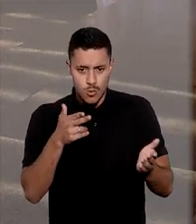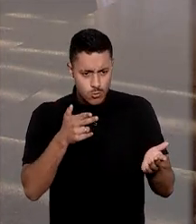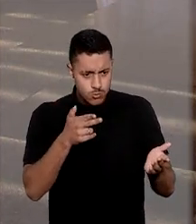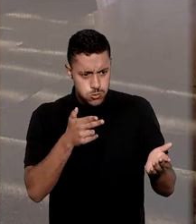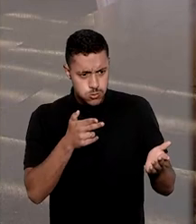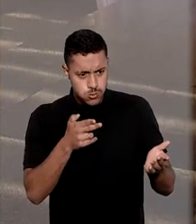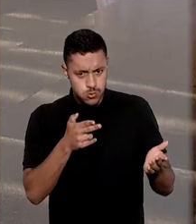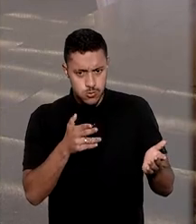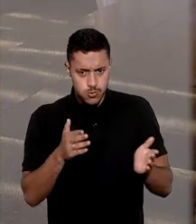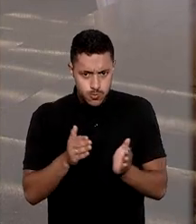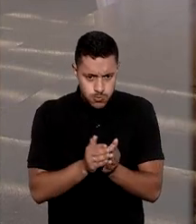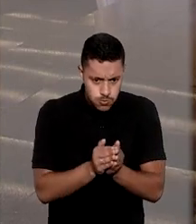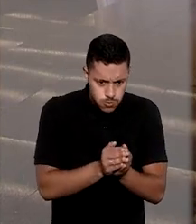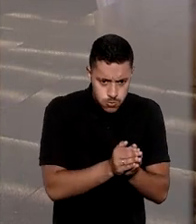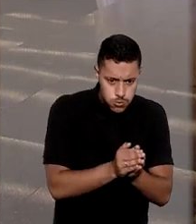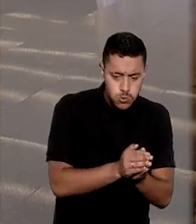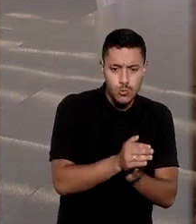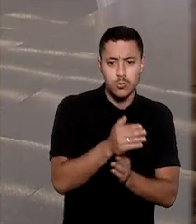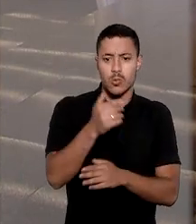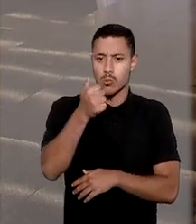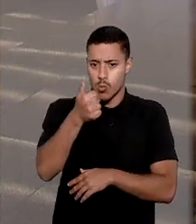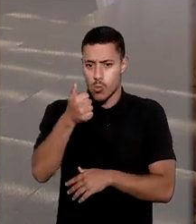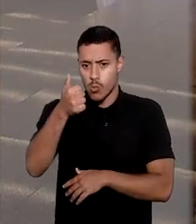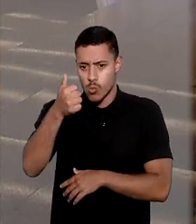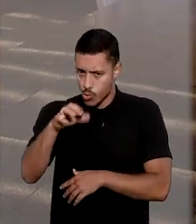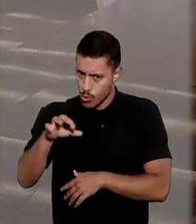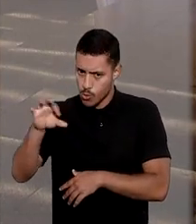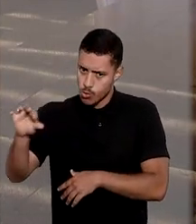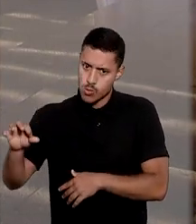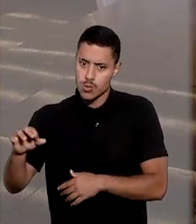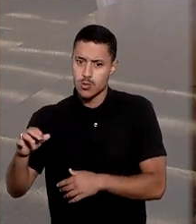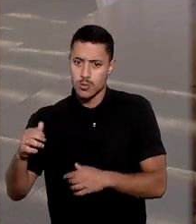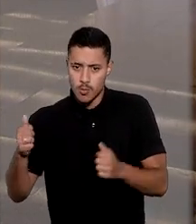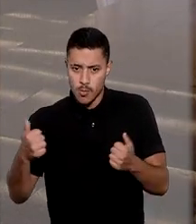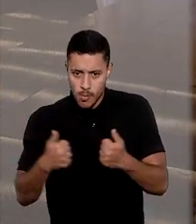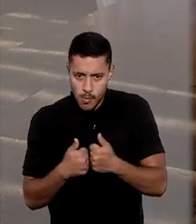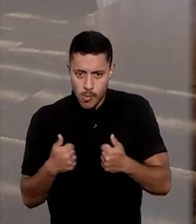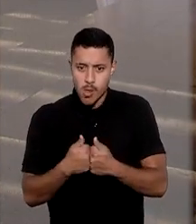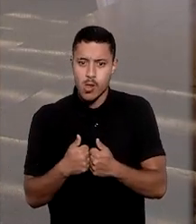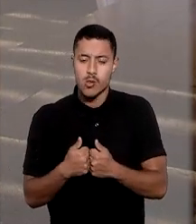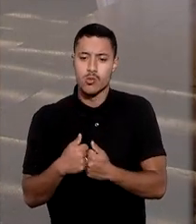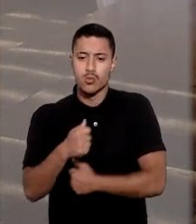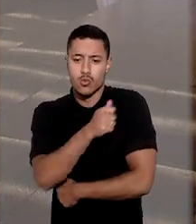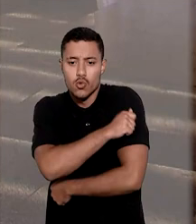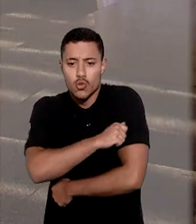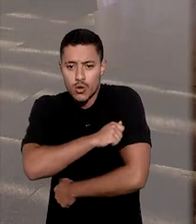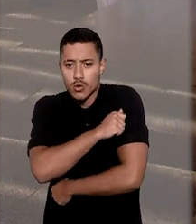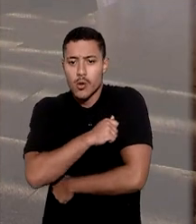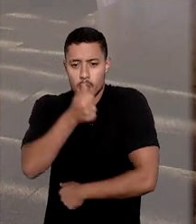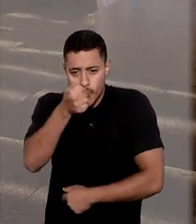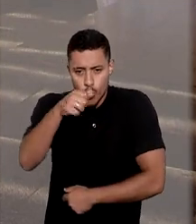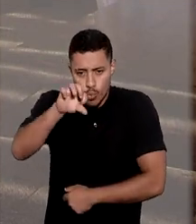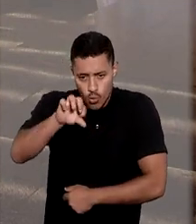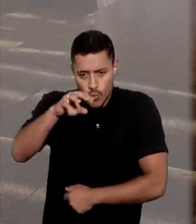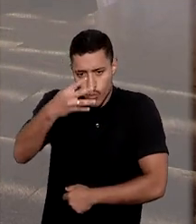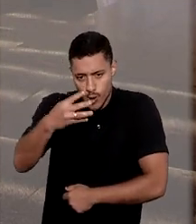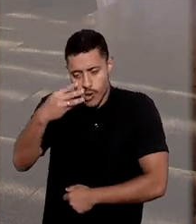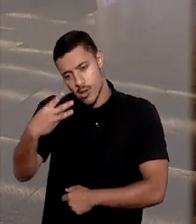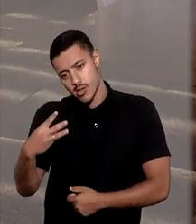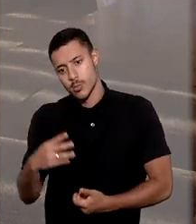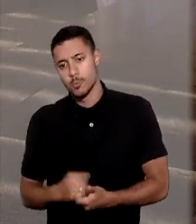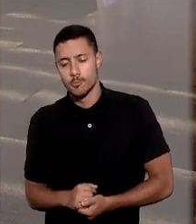submarino nazista U-199 nas proximidades da costa de Cabo Frio no Rio de Janeiro em 1943